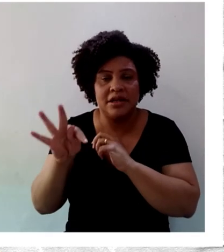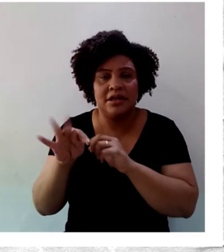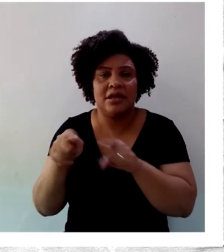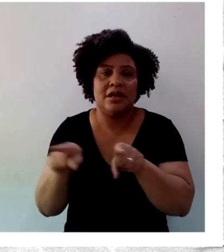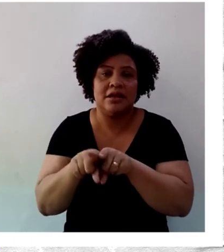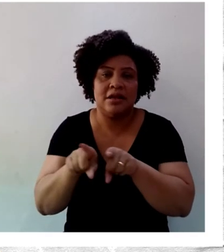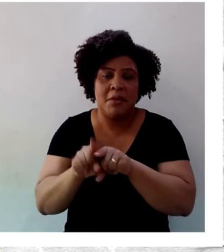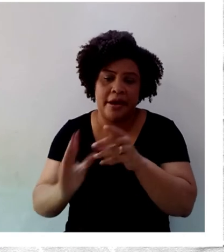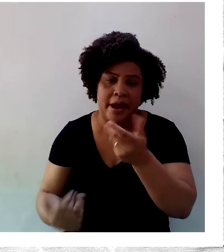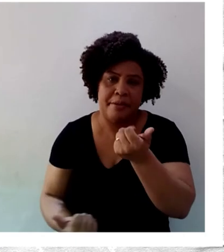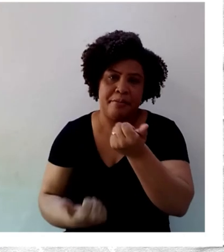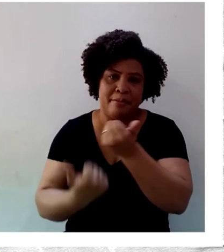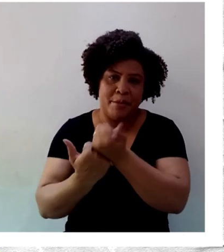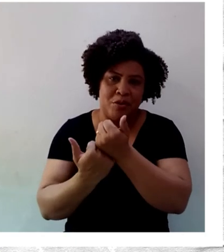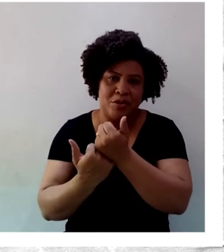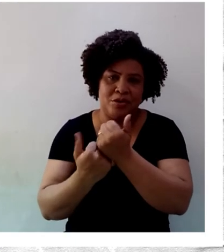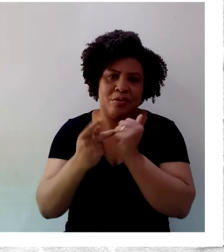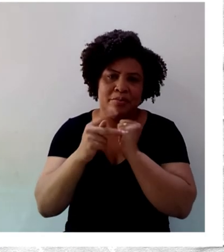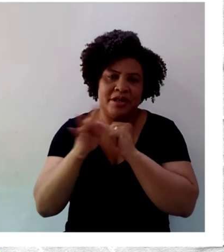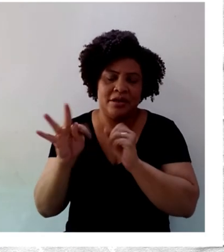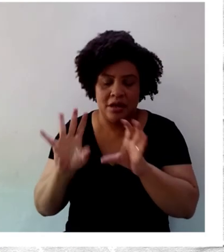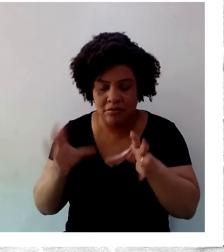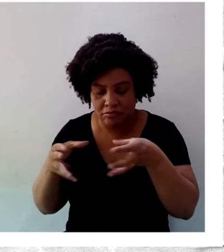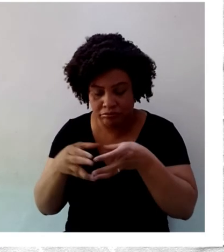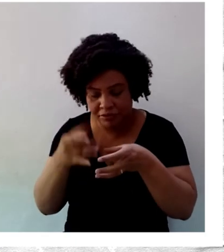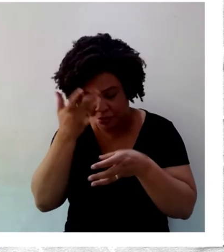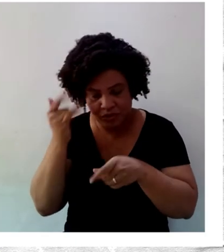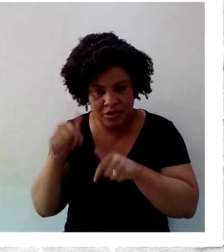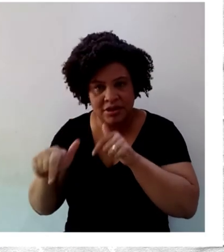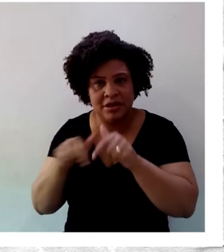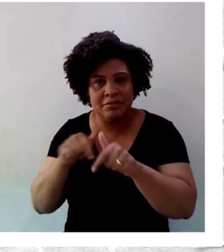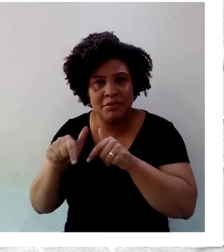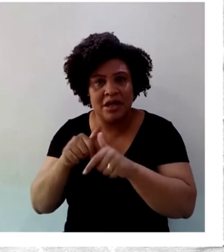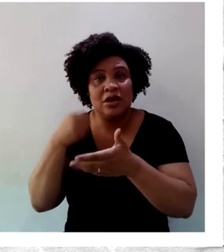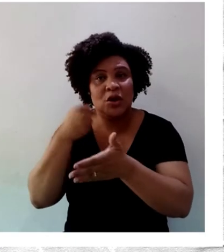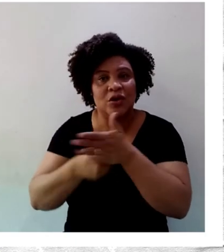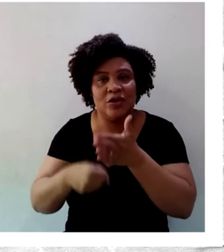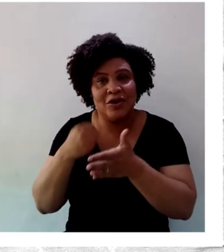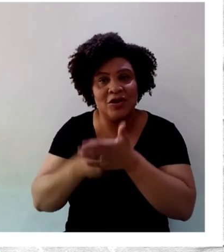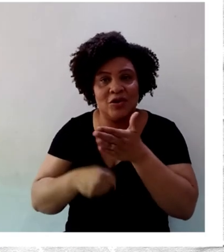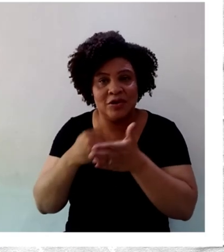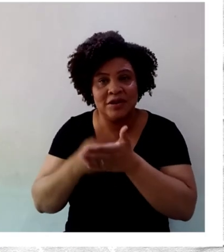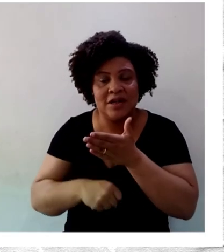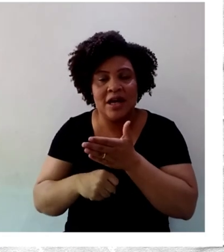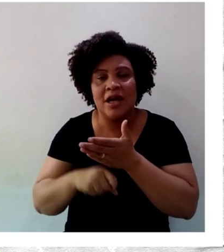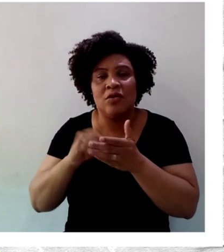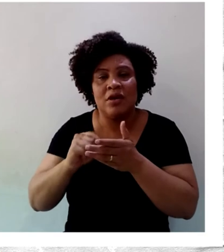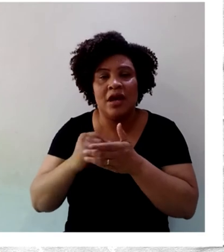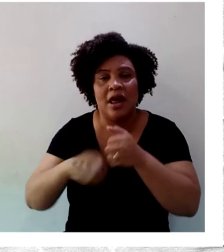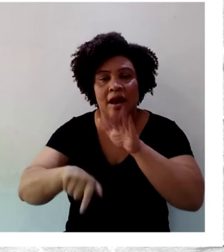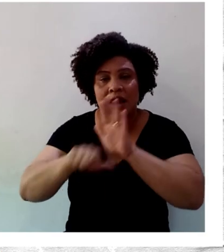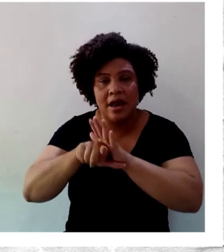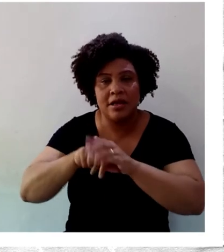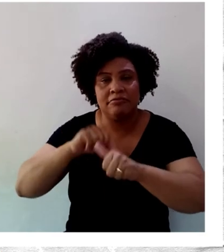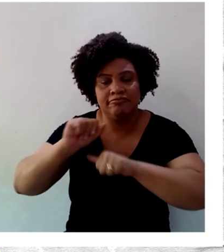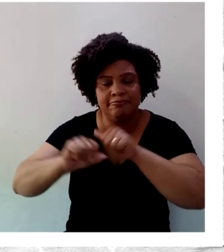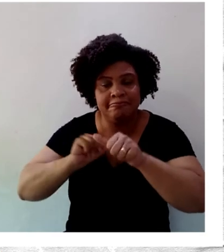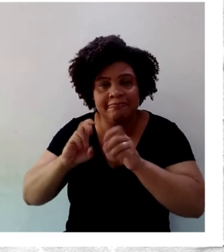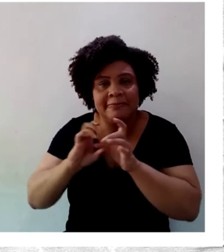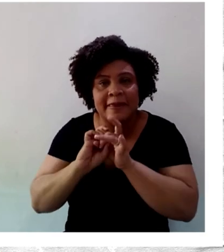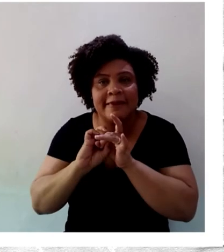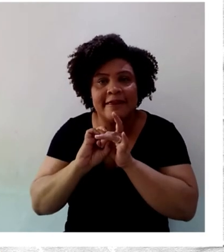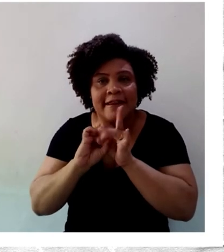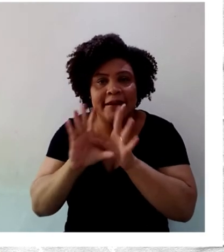organizado ao PT na classe trabalhadora e lutar por reformas estruturais democrático